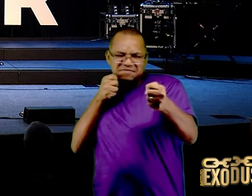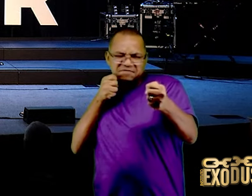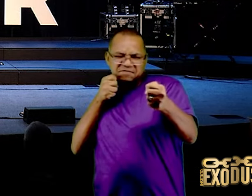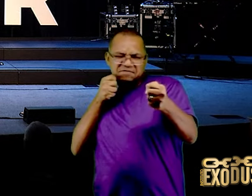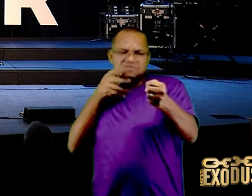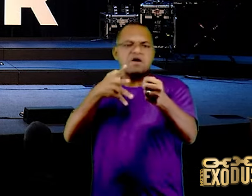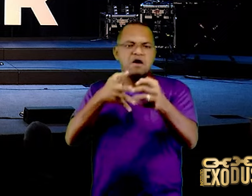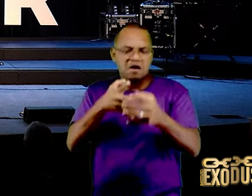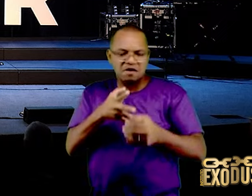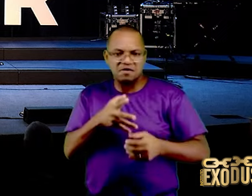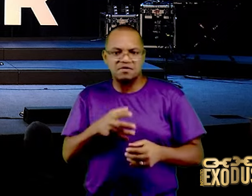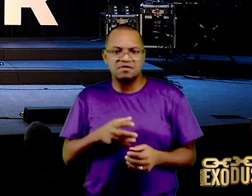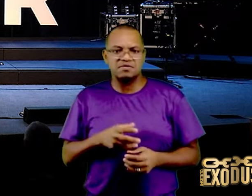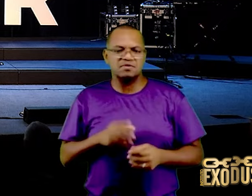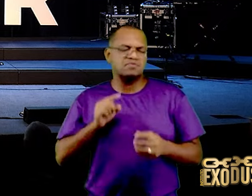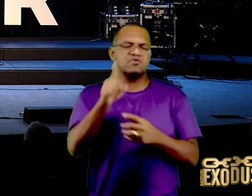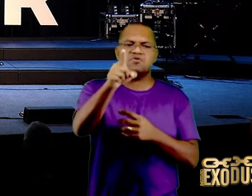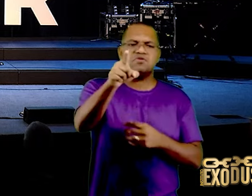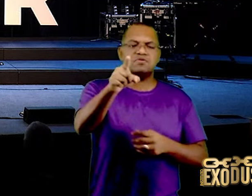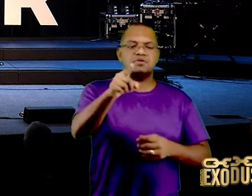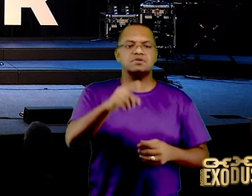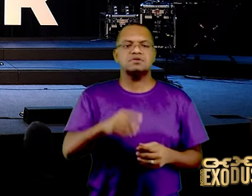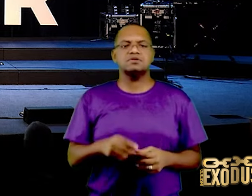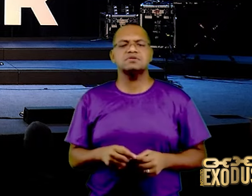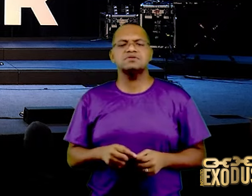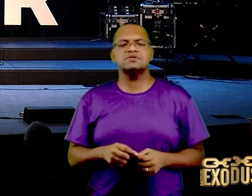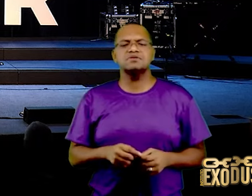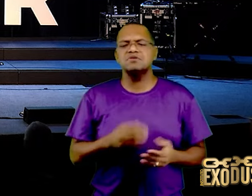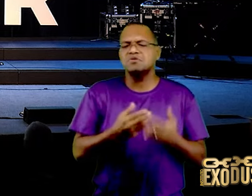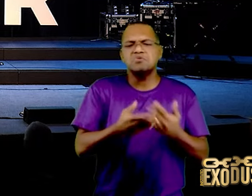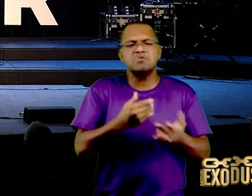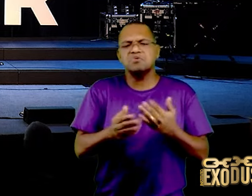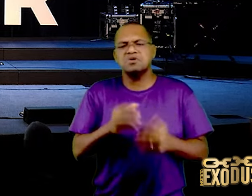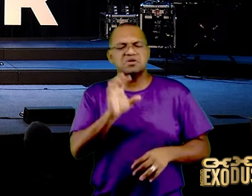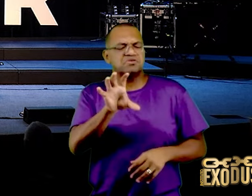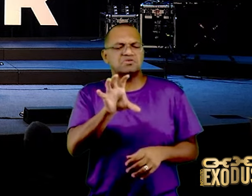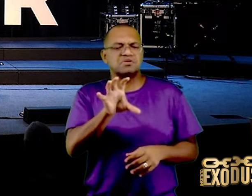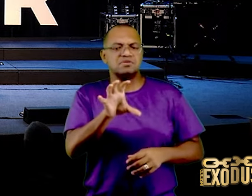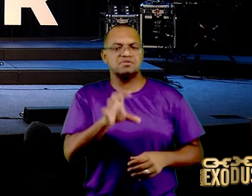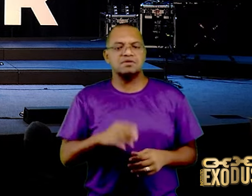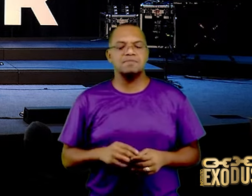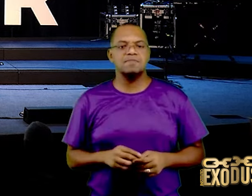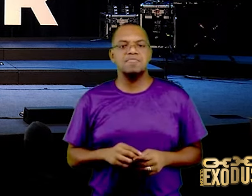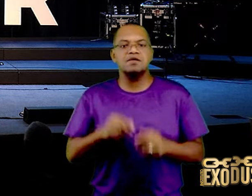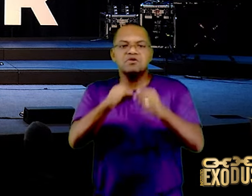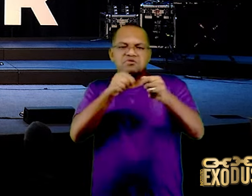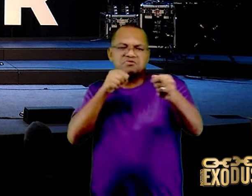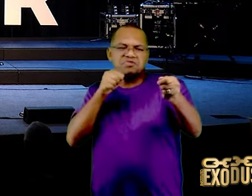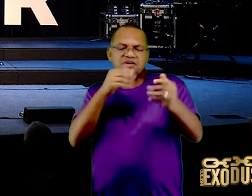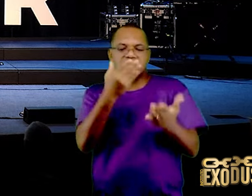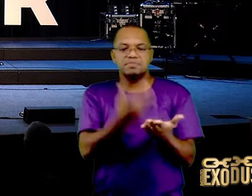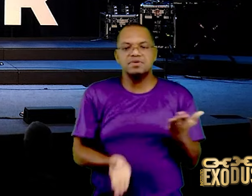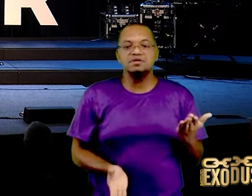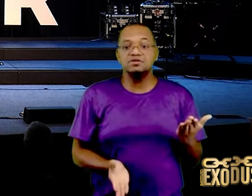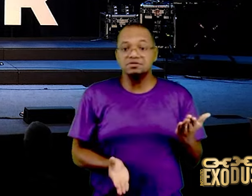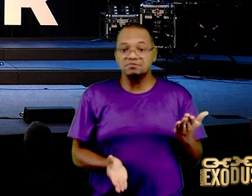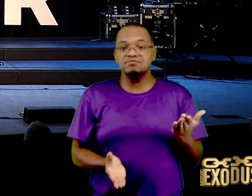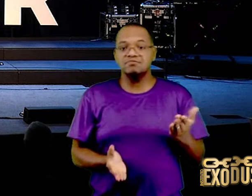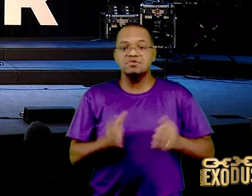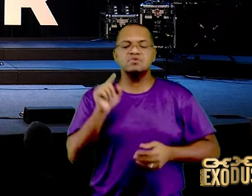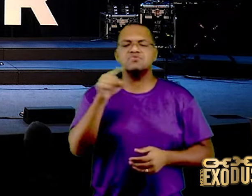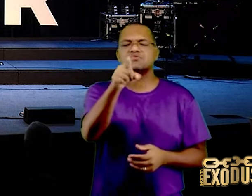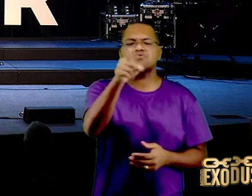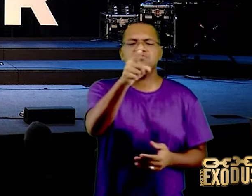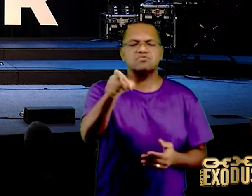atirou a esmo, sem direção, era uma flecha perdida, no Brasil tem a bala perdida, aqui tem a flecha perdida,